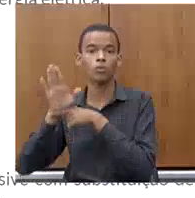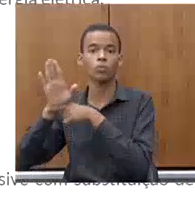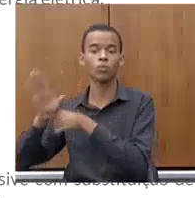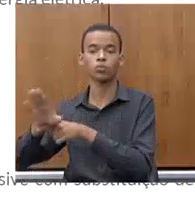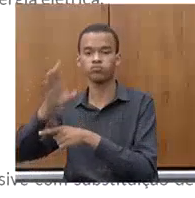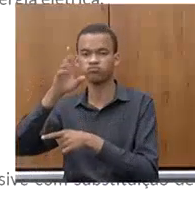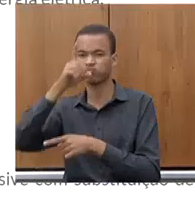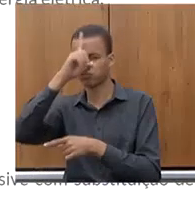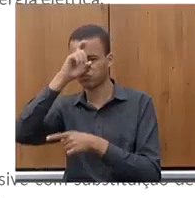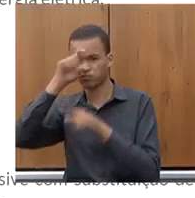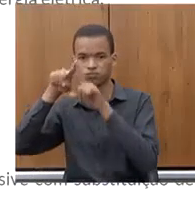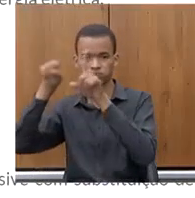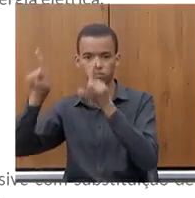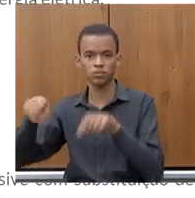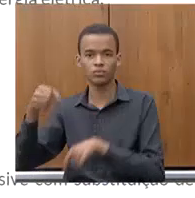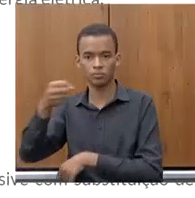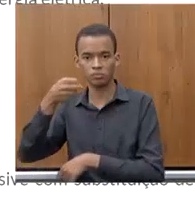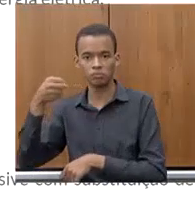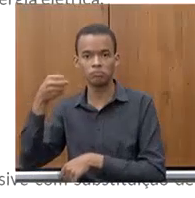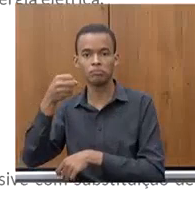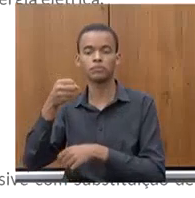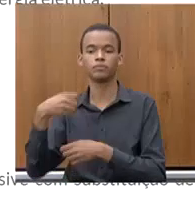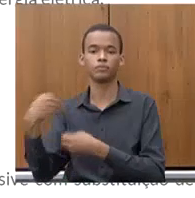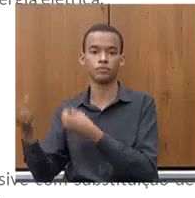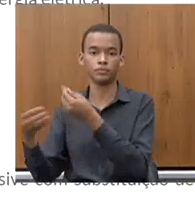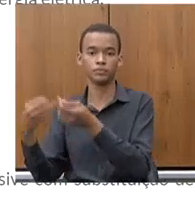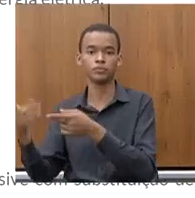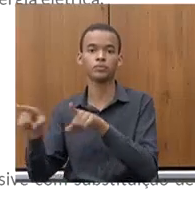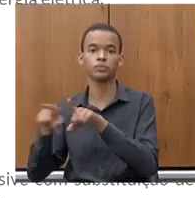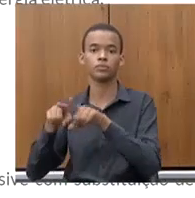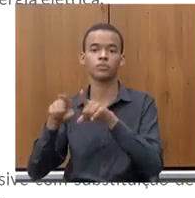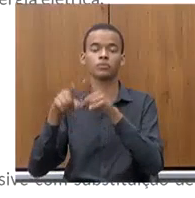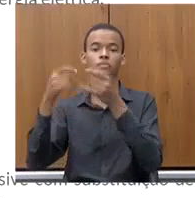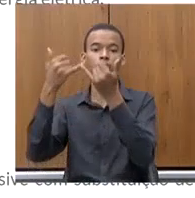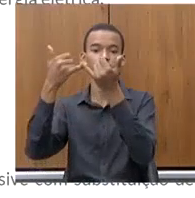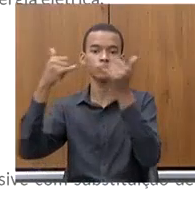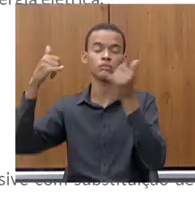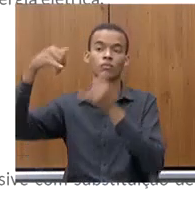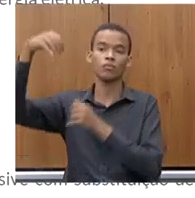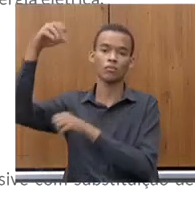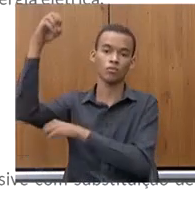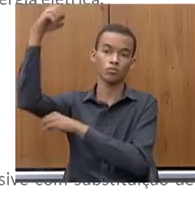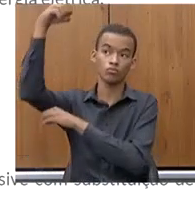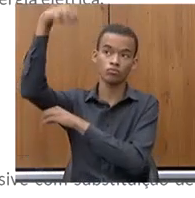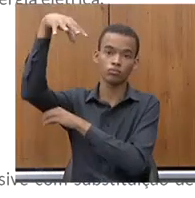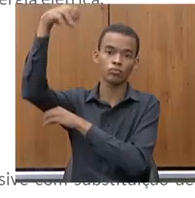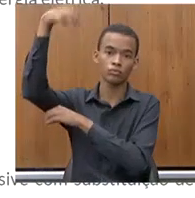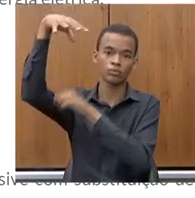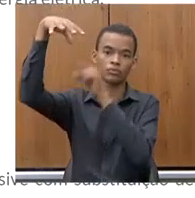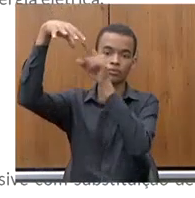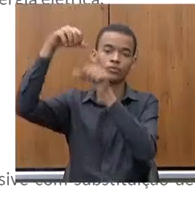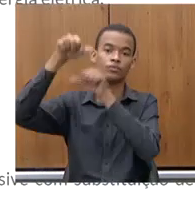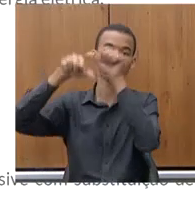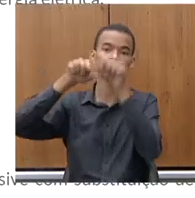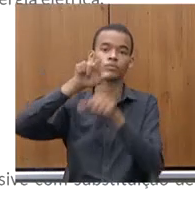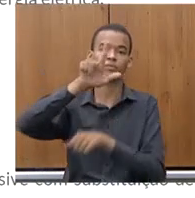pontos de humilhação pública substituídos por LED. Então, nós estamos trabalhando para que a